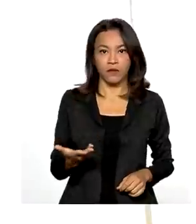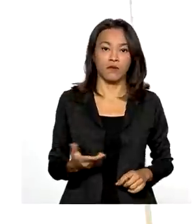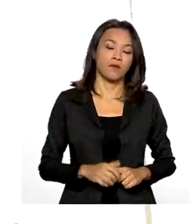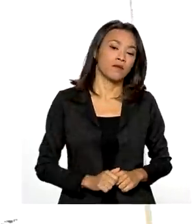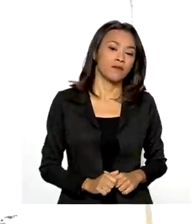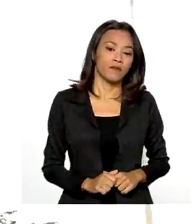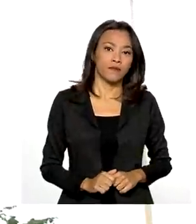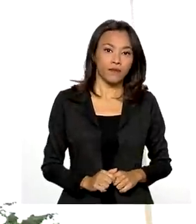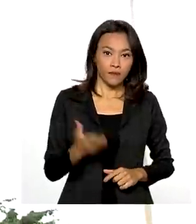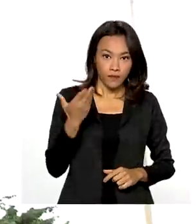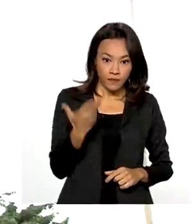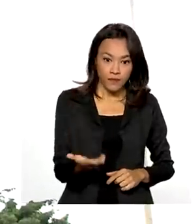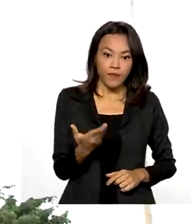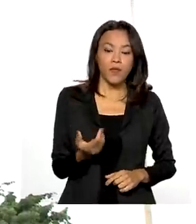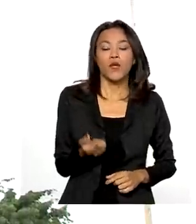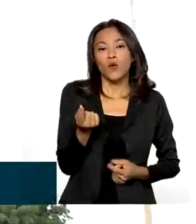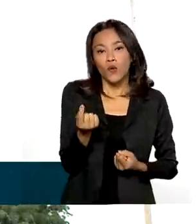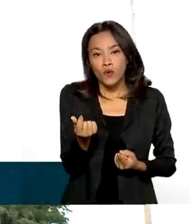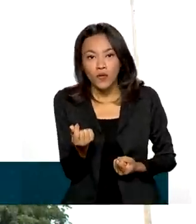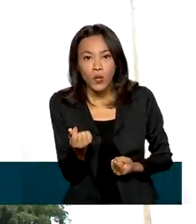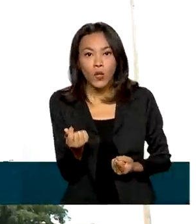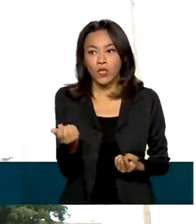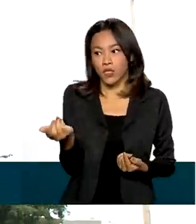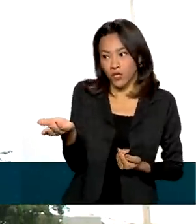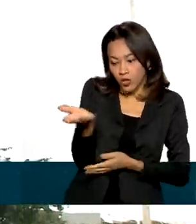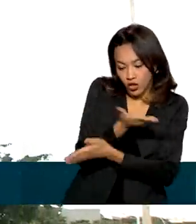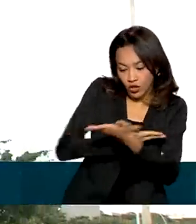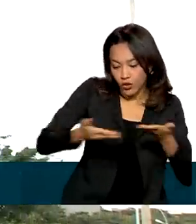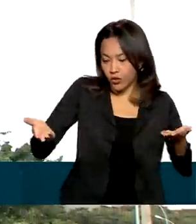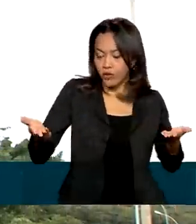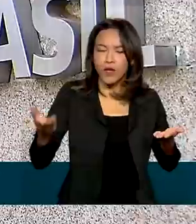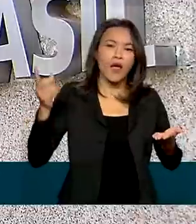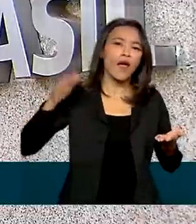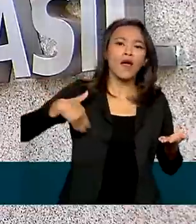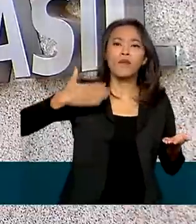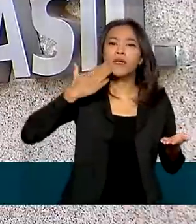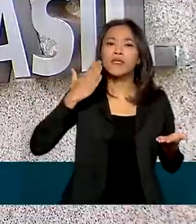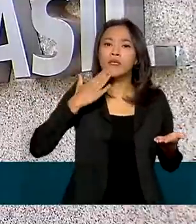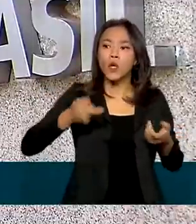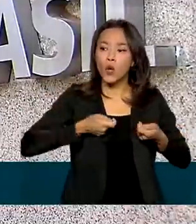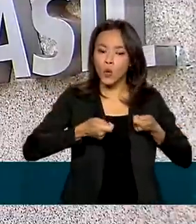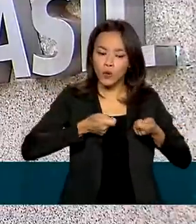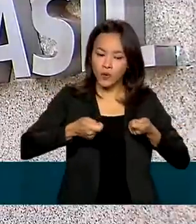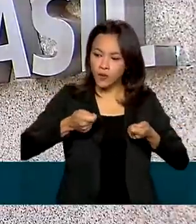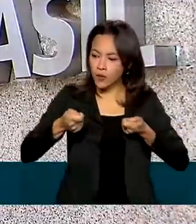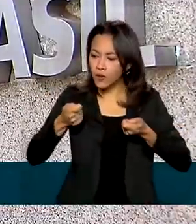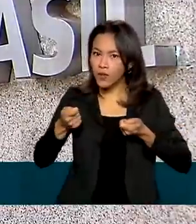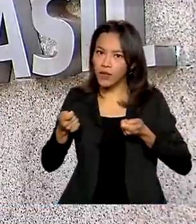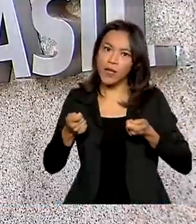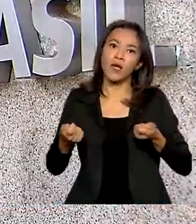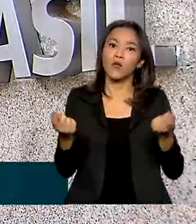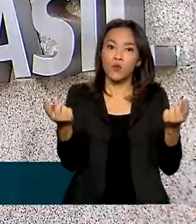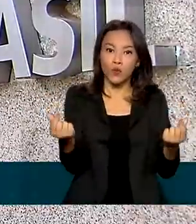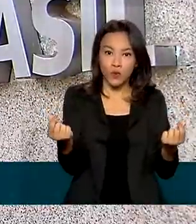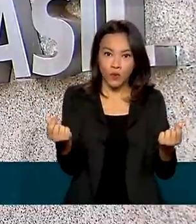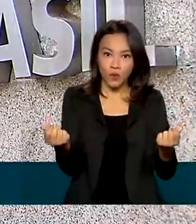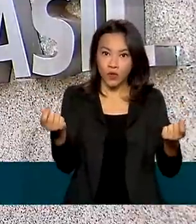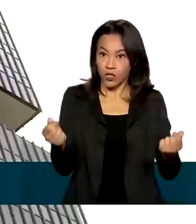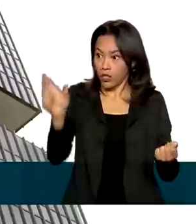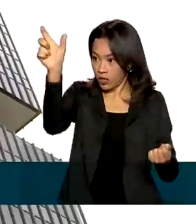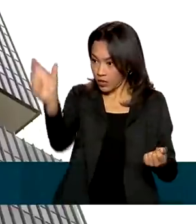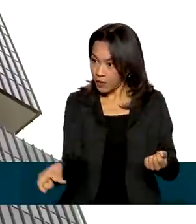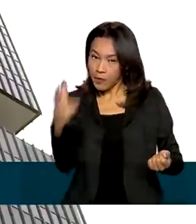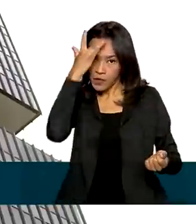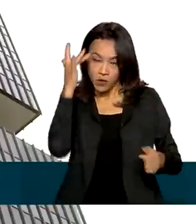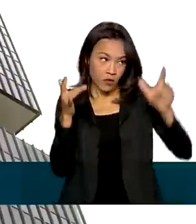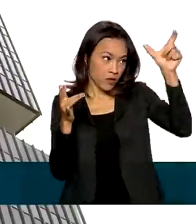O sistema de preços de transferência é utilizado para identificar os controles relacionados às operações financeiras entre pessoas